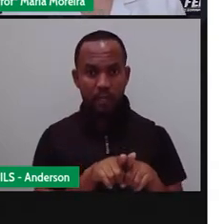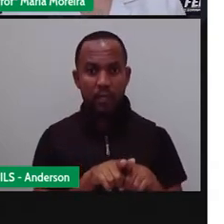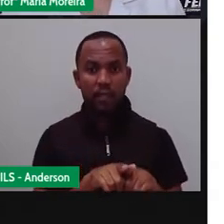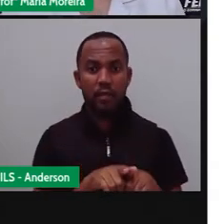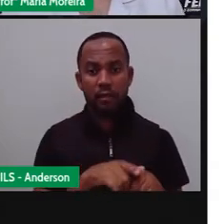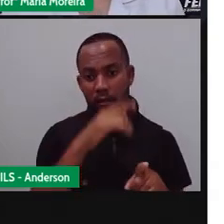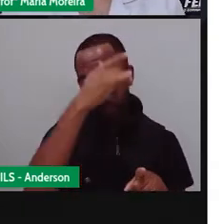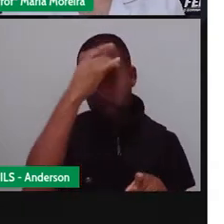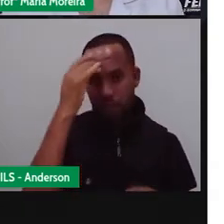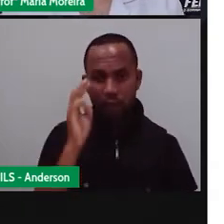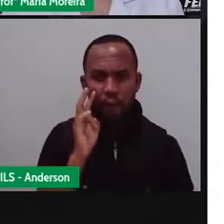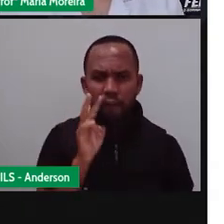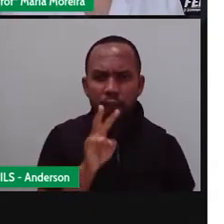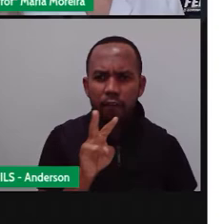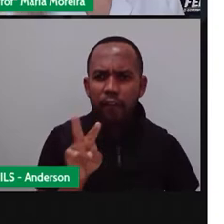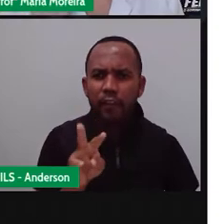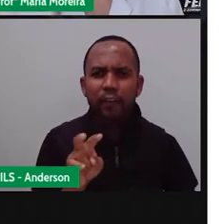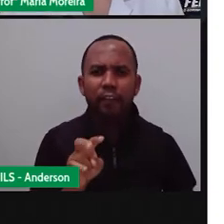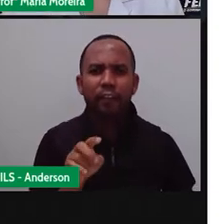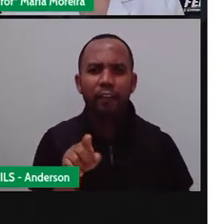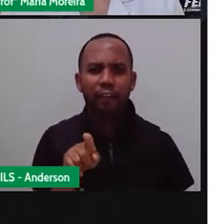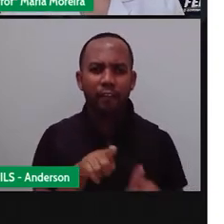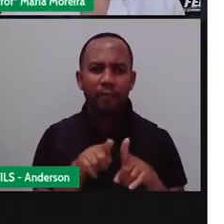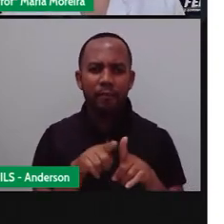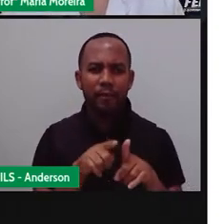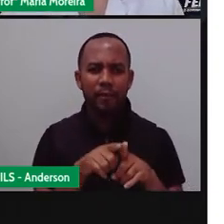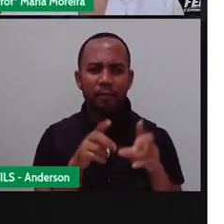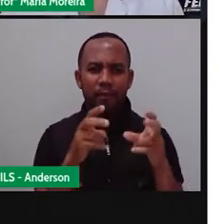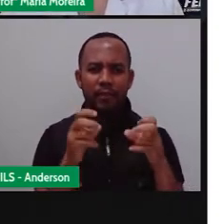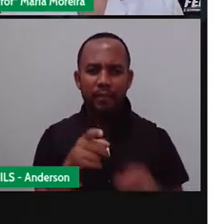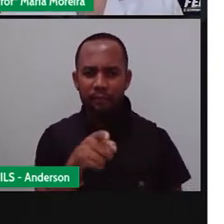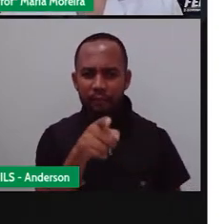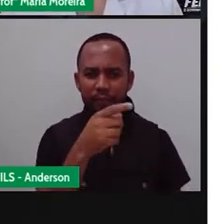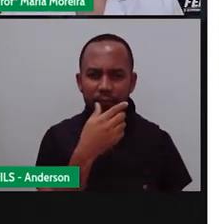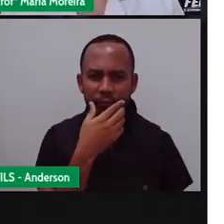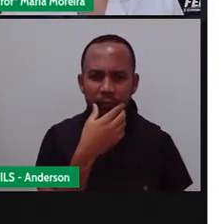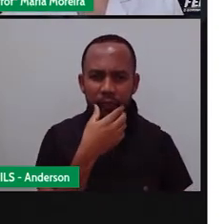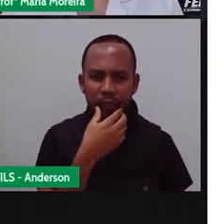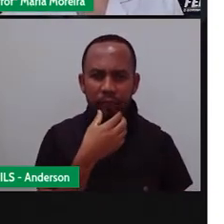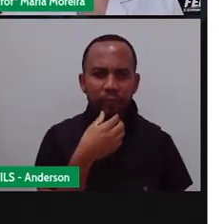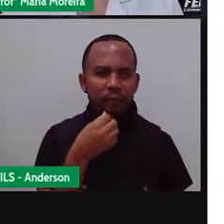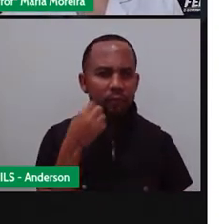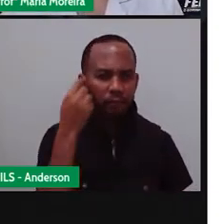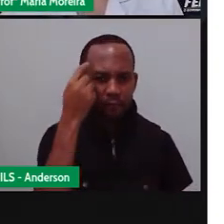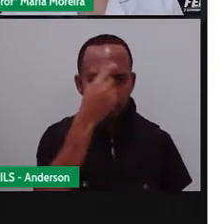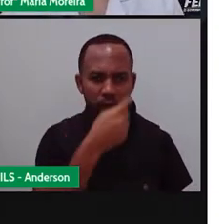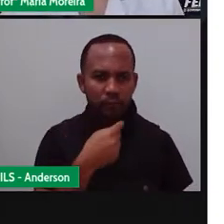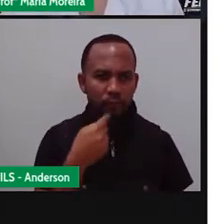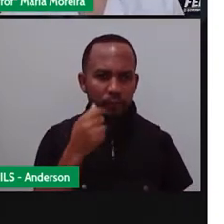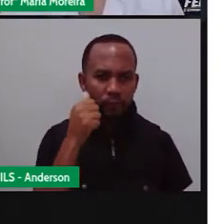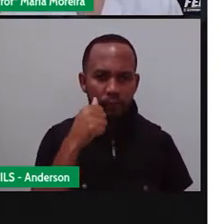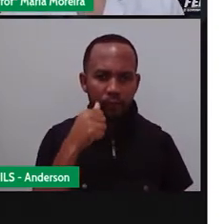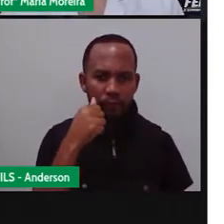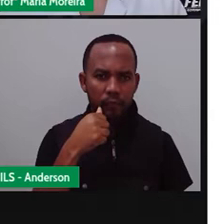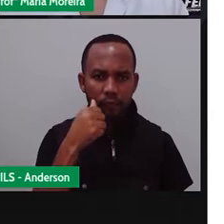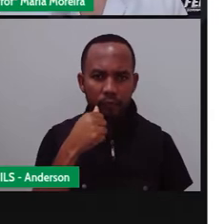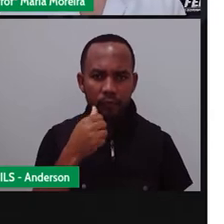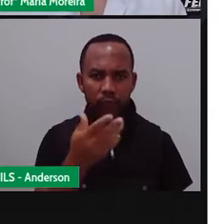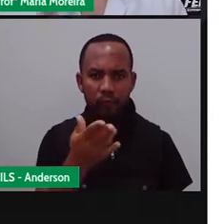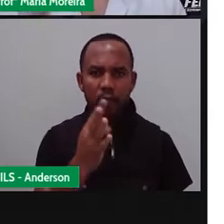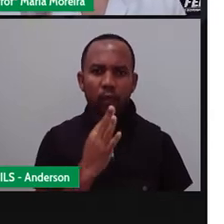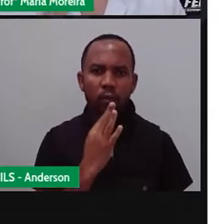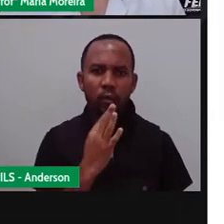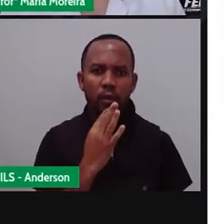observador de maneira imediata. A Pró trouxe aí uma imagem de pop art, tá? Que é muito conhecida, de Mary Morrow.